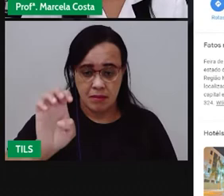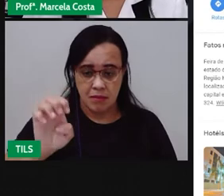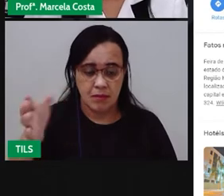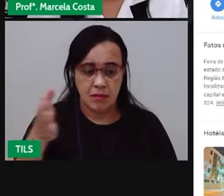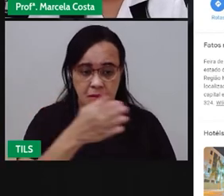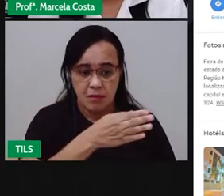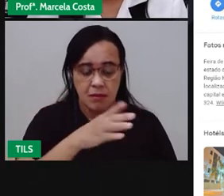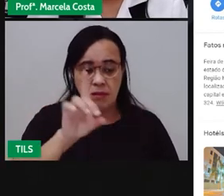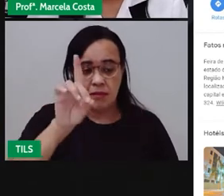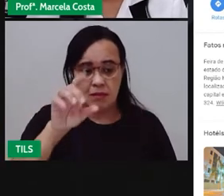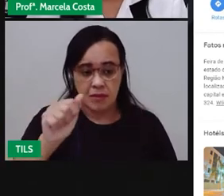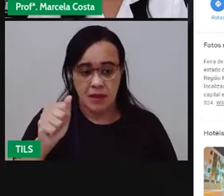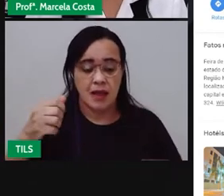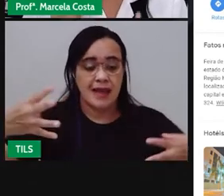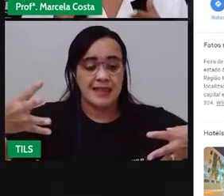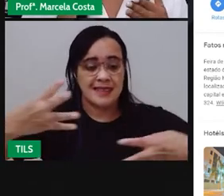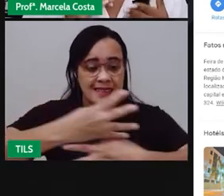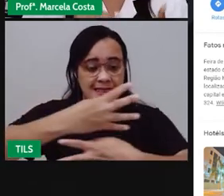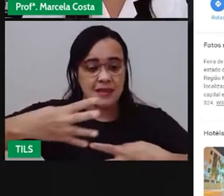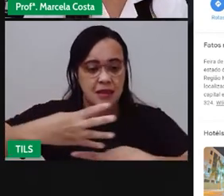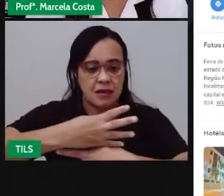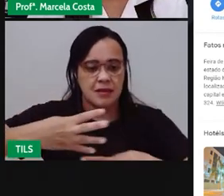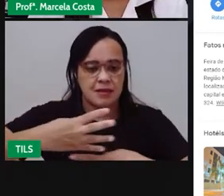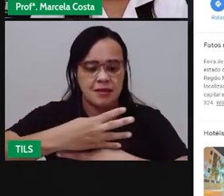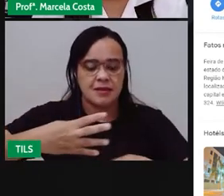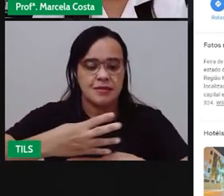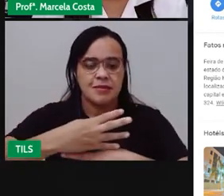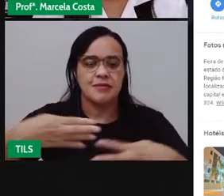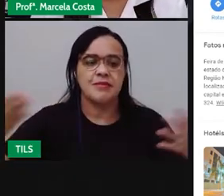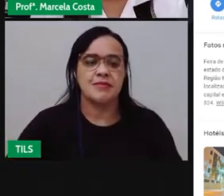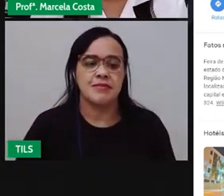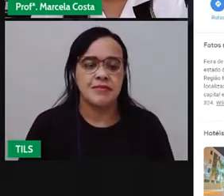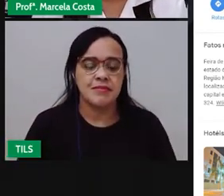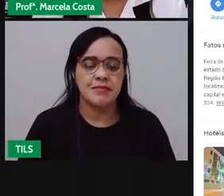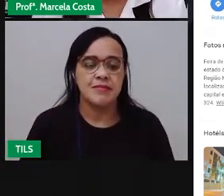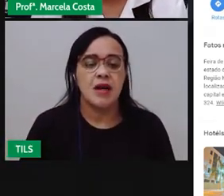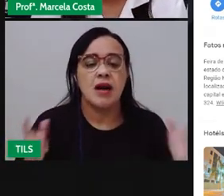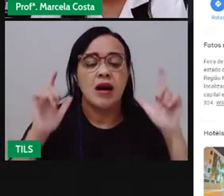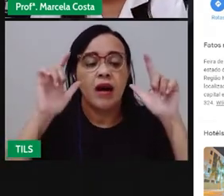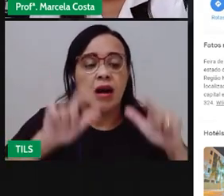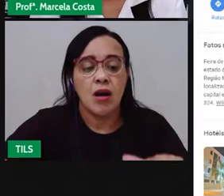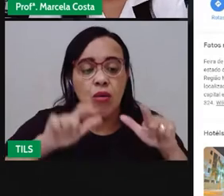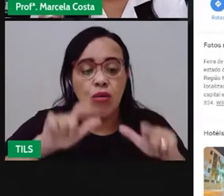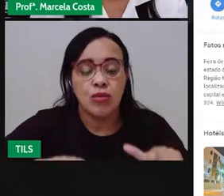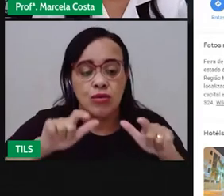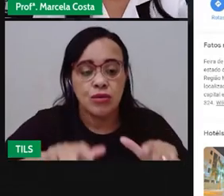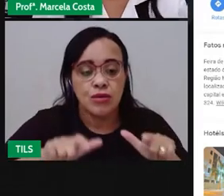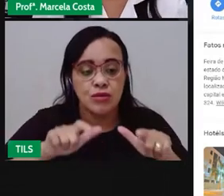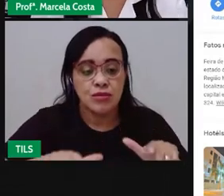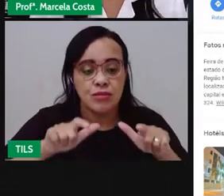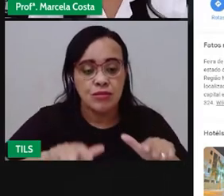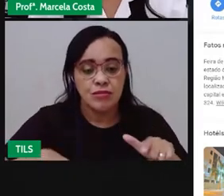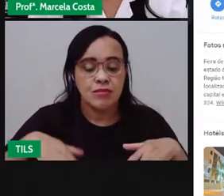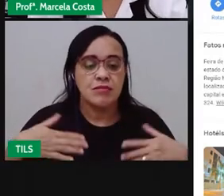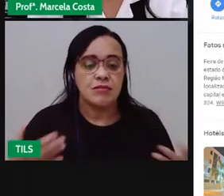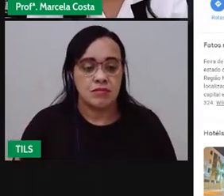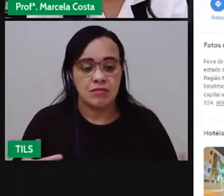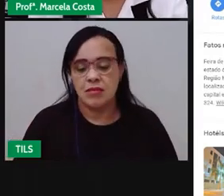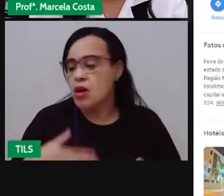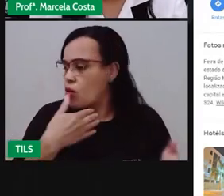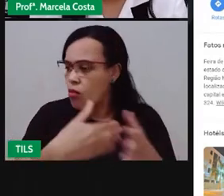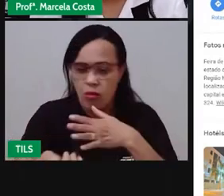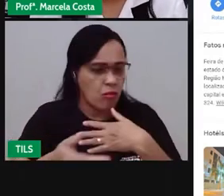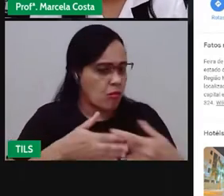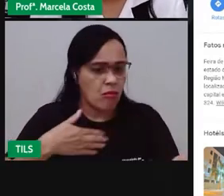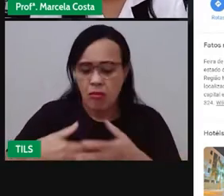Por meio desse aplicativo, eu consegui ver a localização exata. Você pode pesquisar qualquer